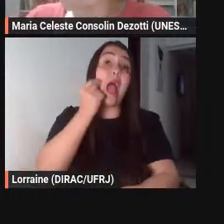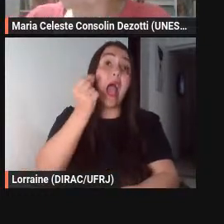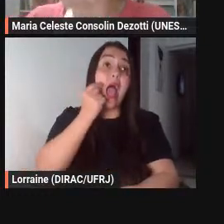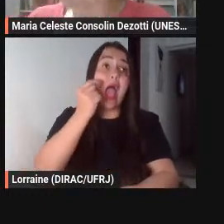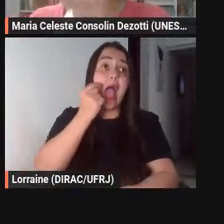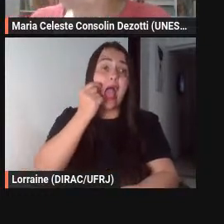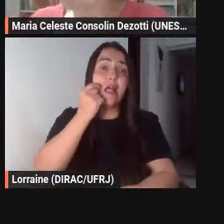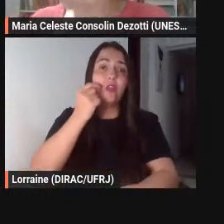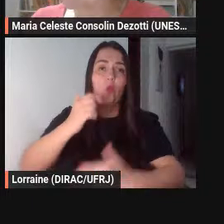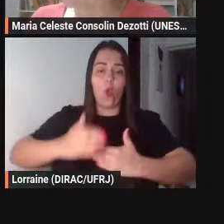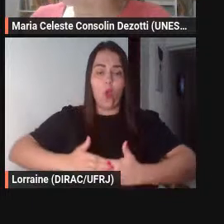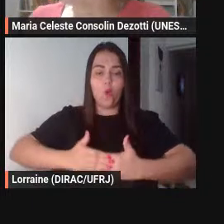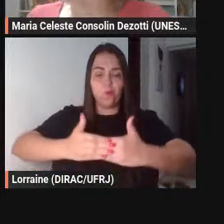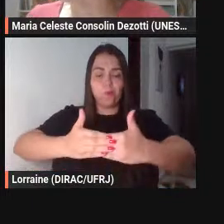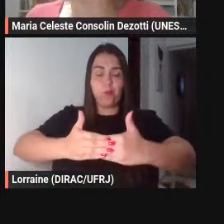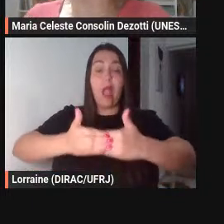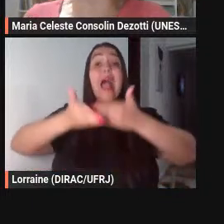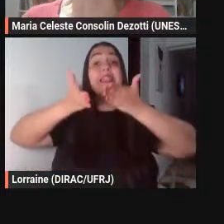montanha